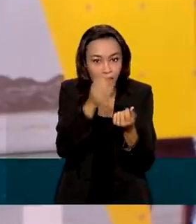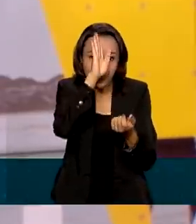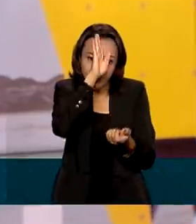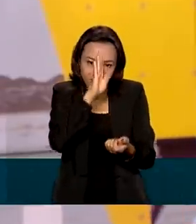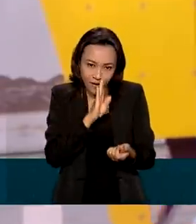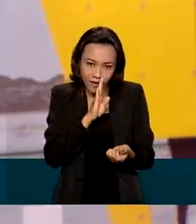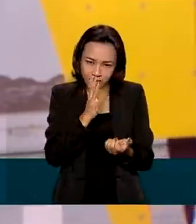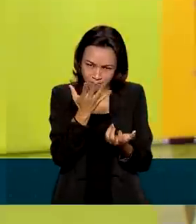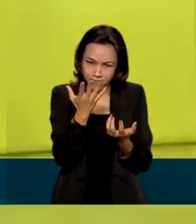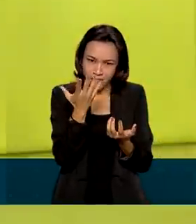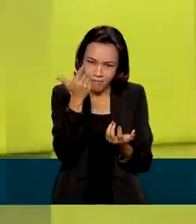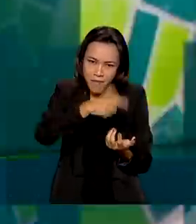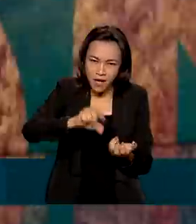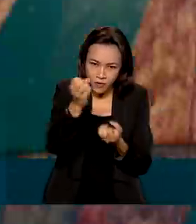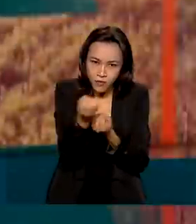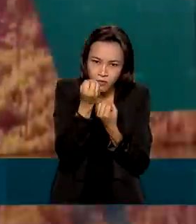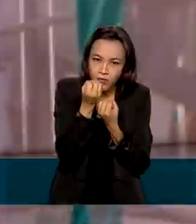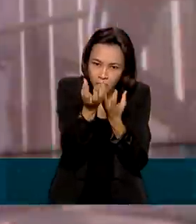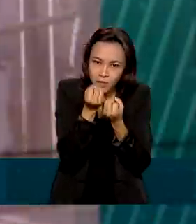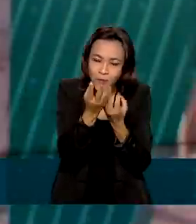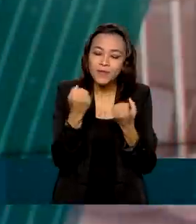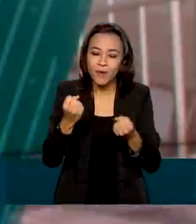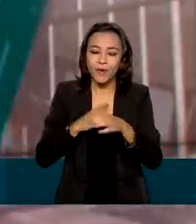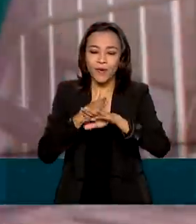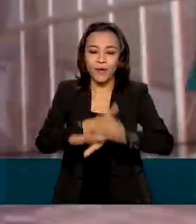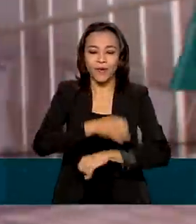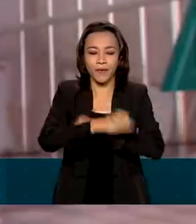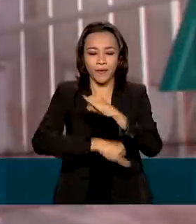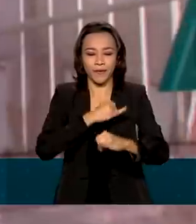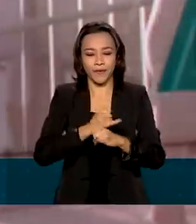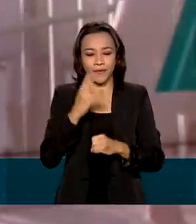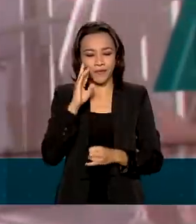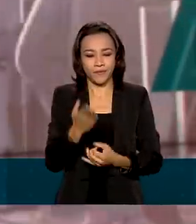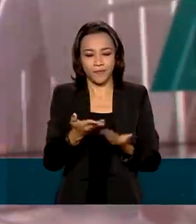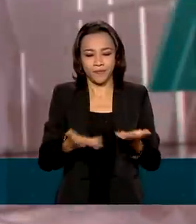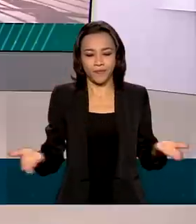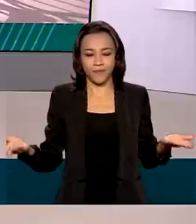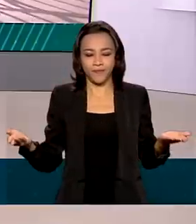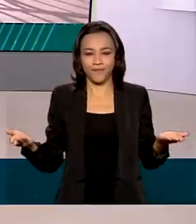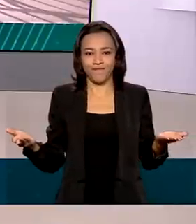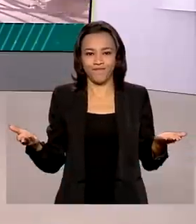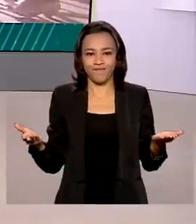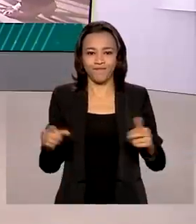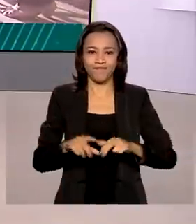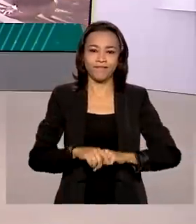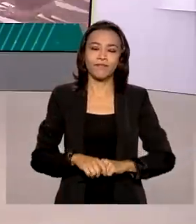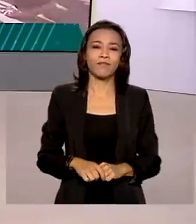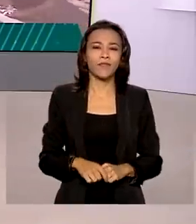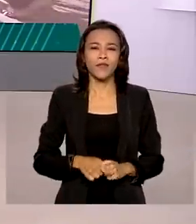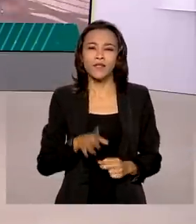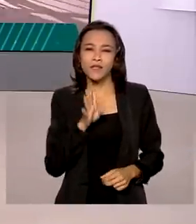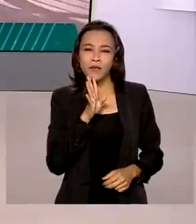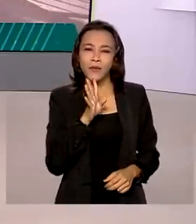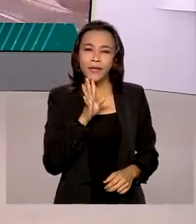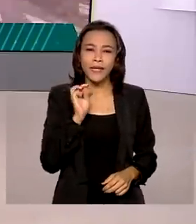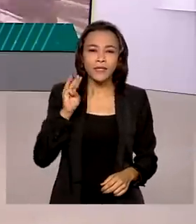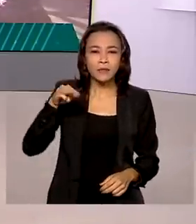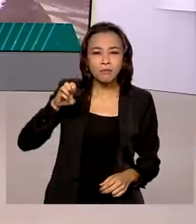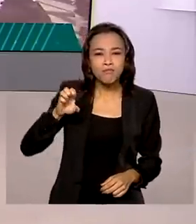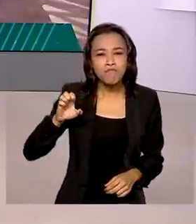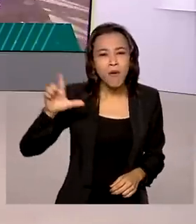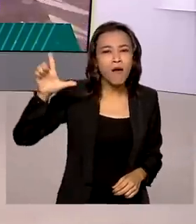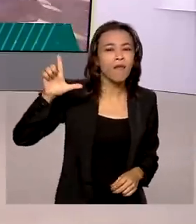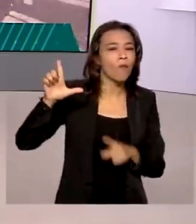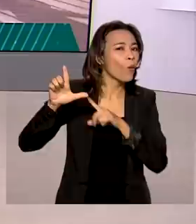mais informações pode acessar esse endereço aí que aparece na sua tela. Você conhece o mel de Bracatinga?